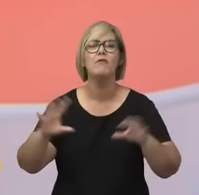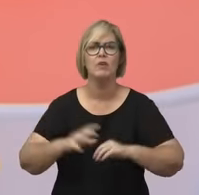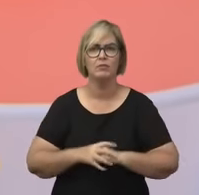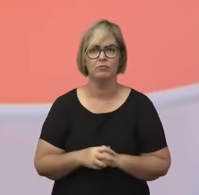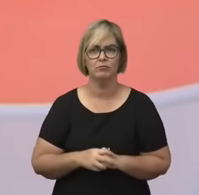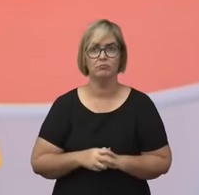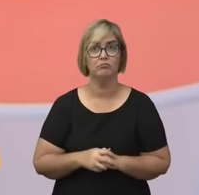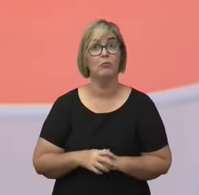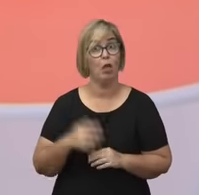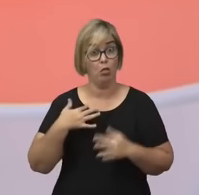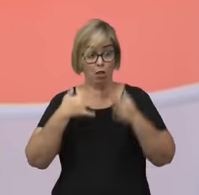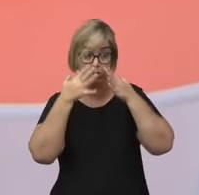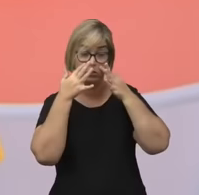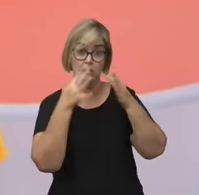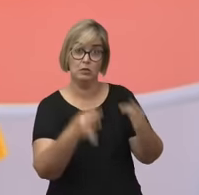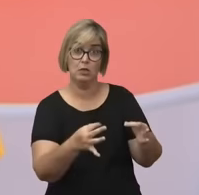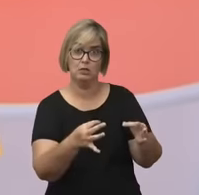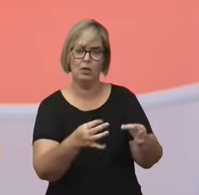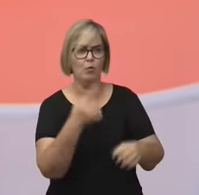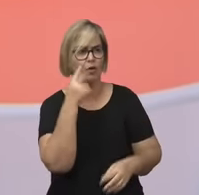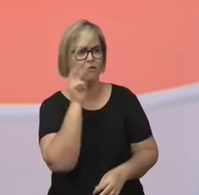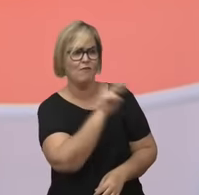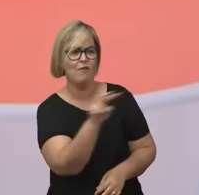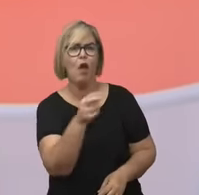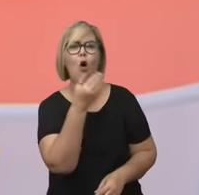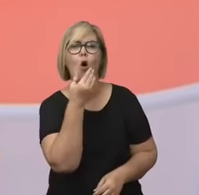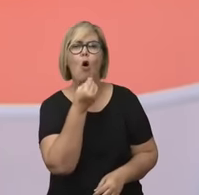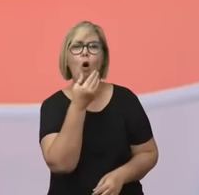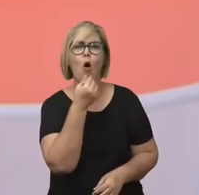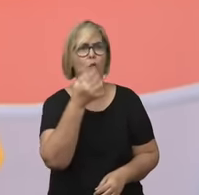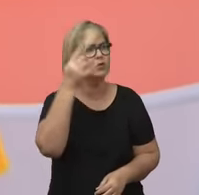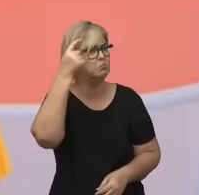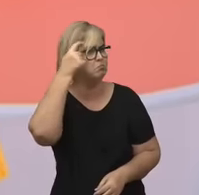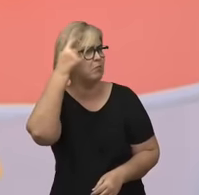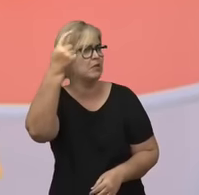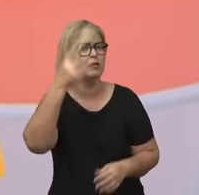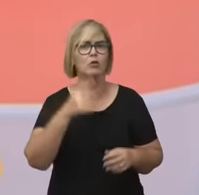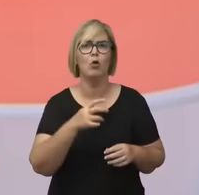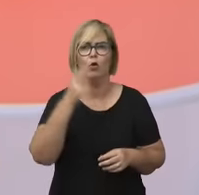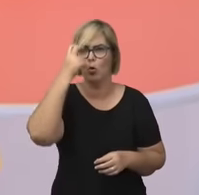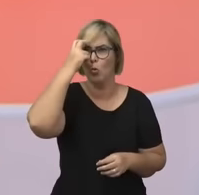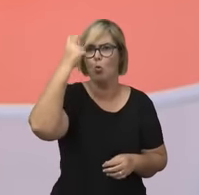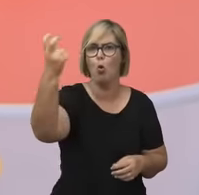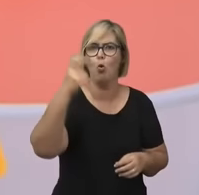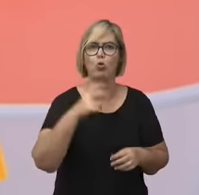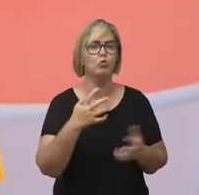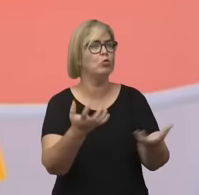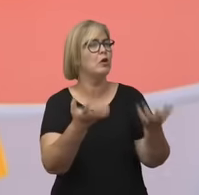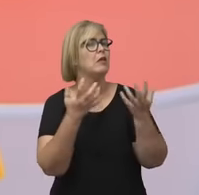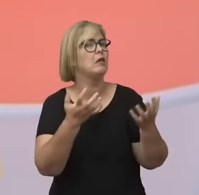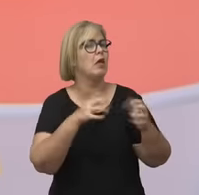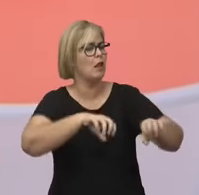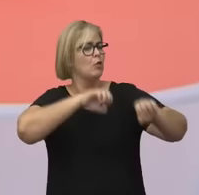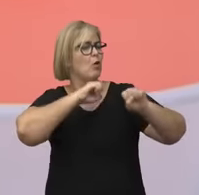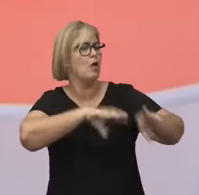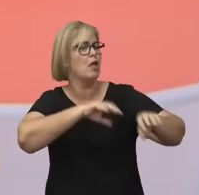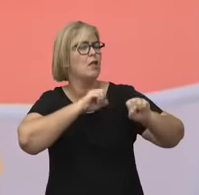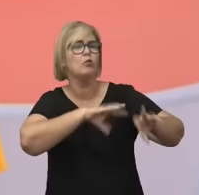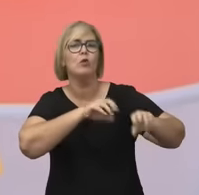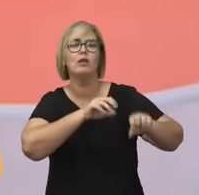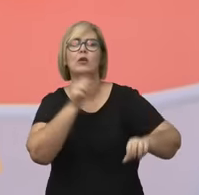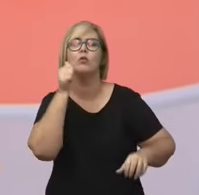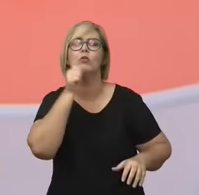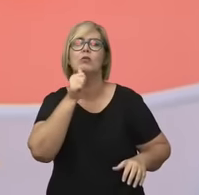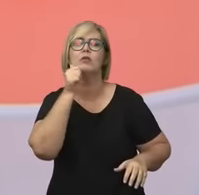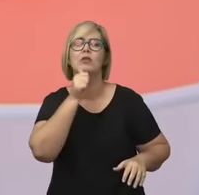testemunhado o empenho dos homens pensadores das nações cultas em harmonizar a educação da mulher com o